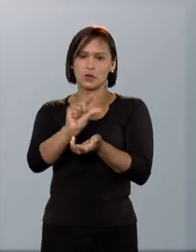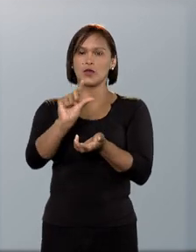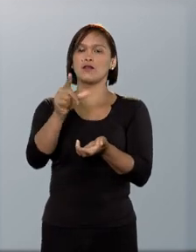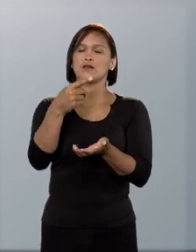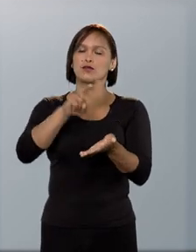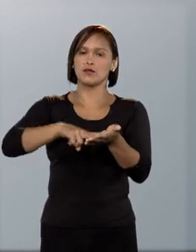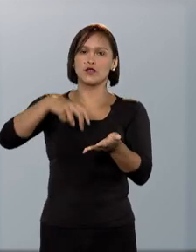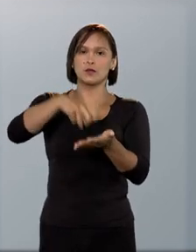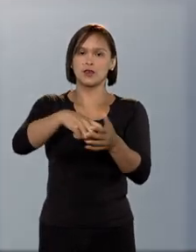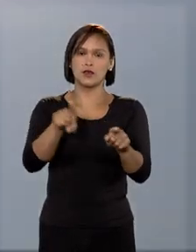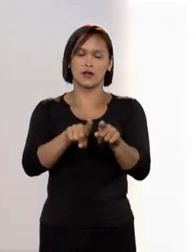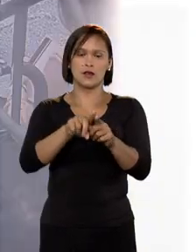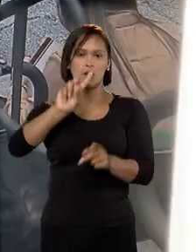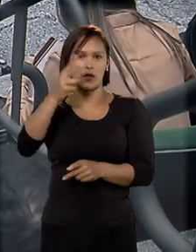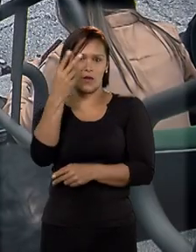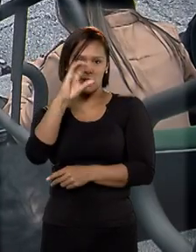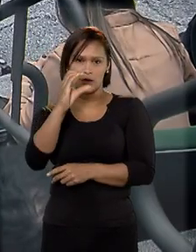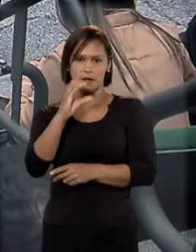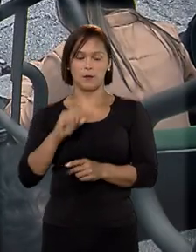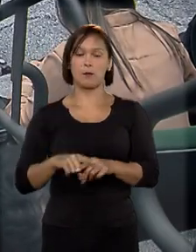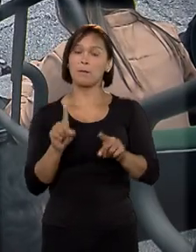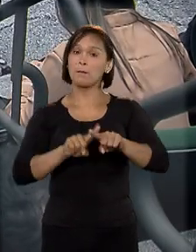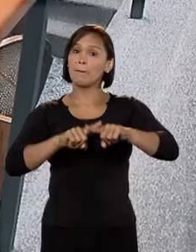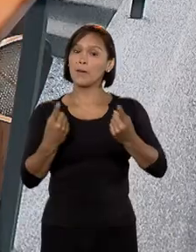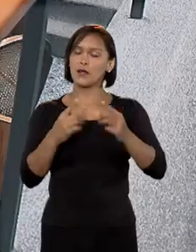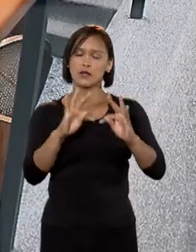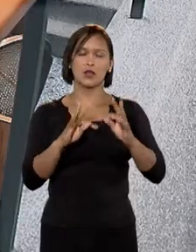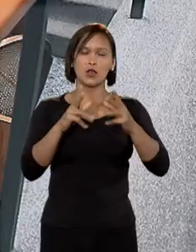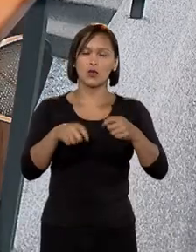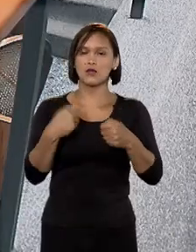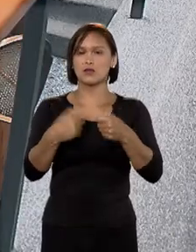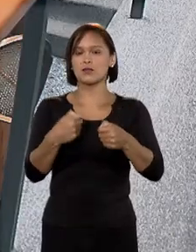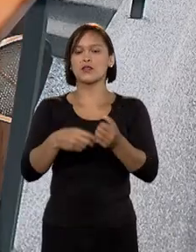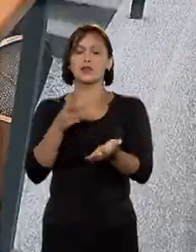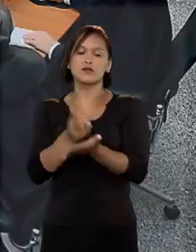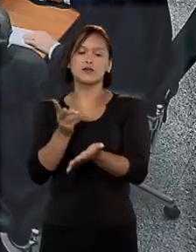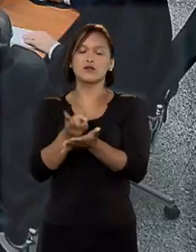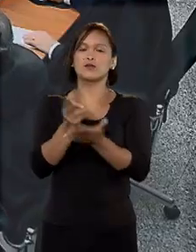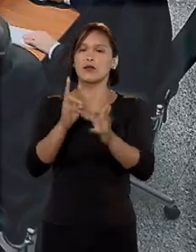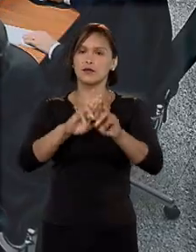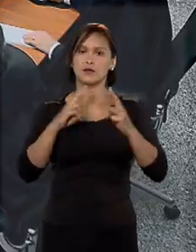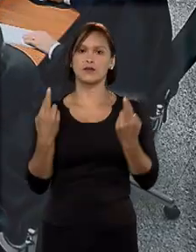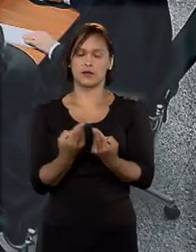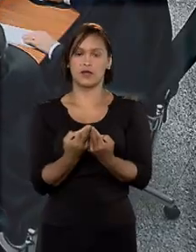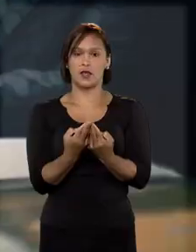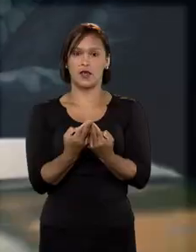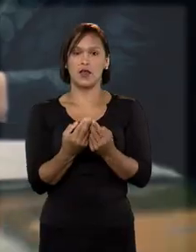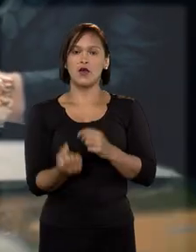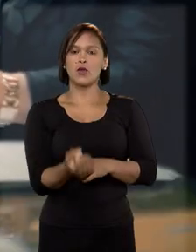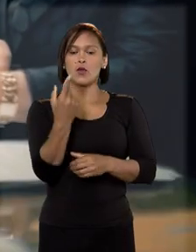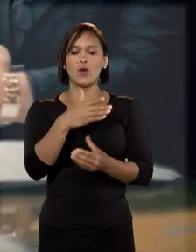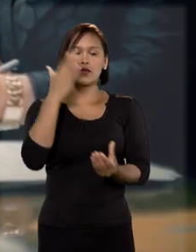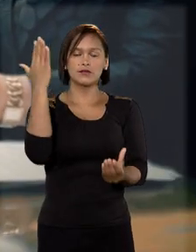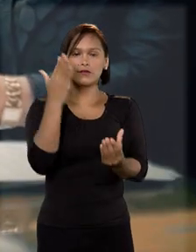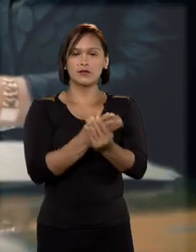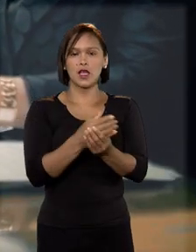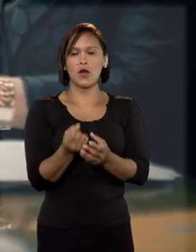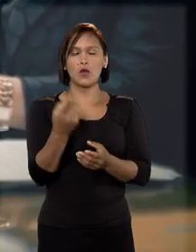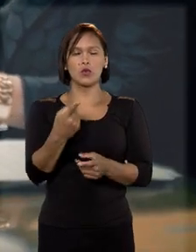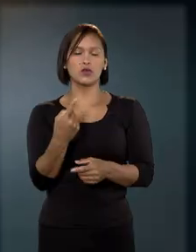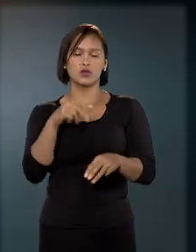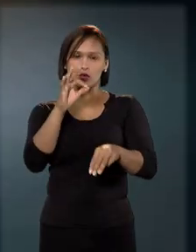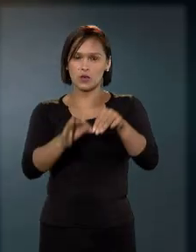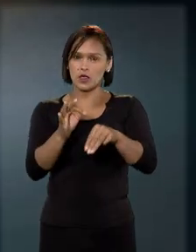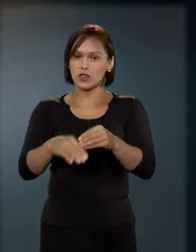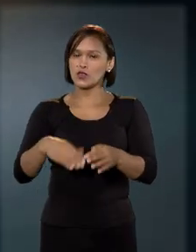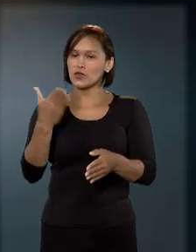penas e habeas corpus. Mas nem todos os casos precisam passar pelas turmas. Quando a ação se refere a um entendimento